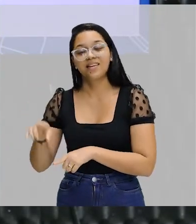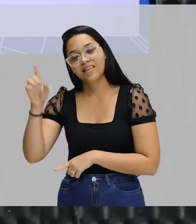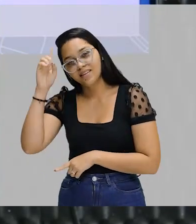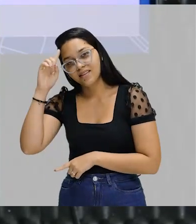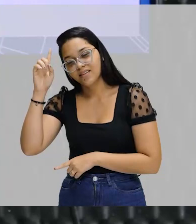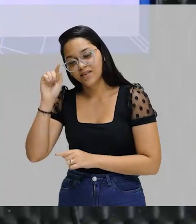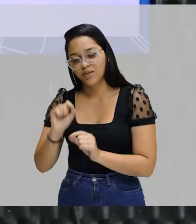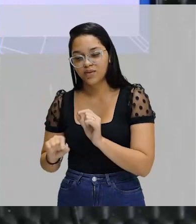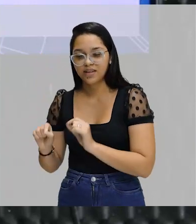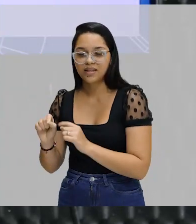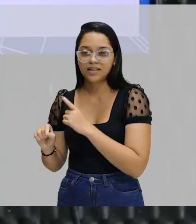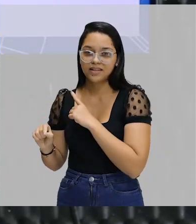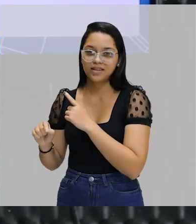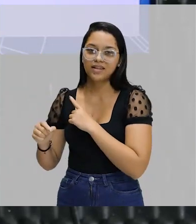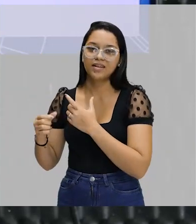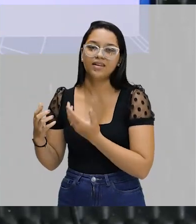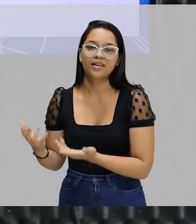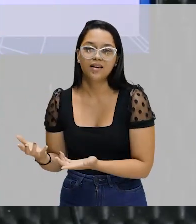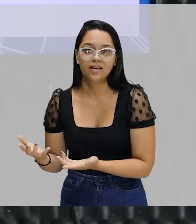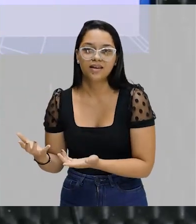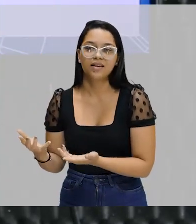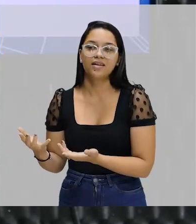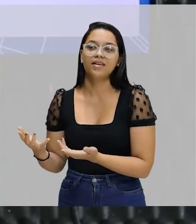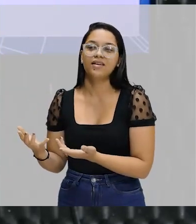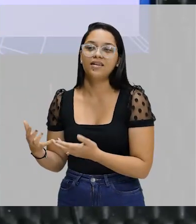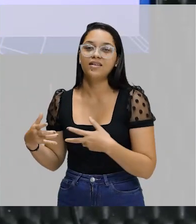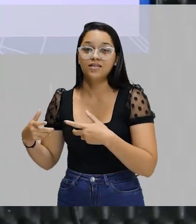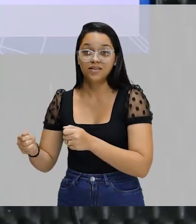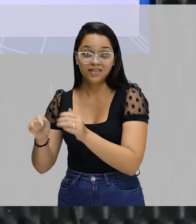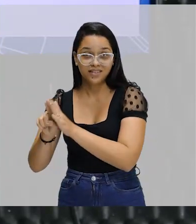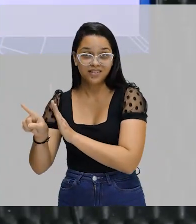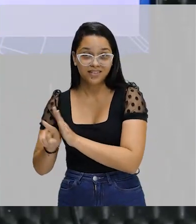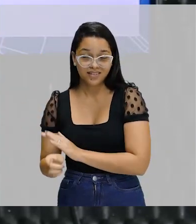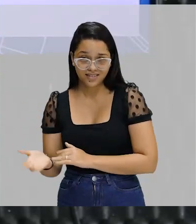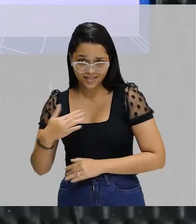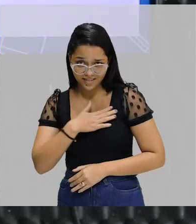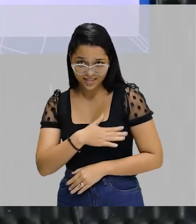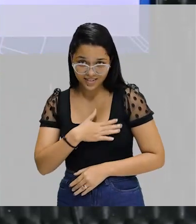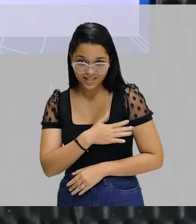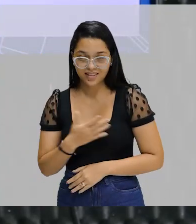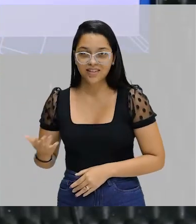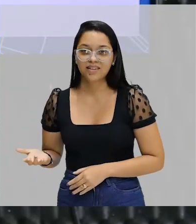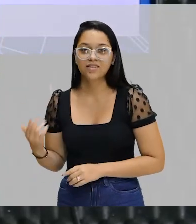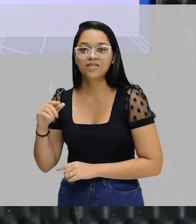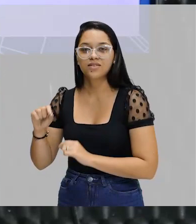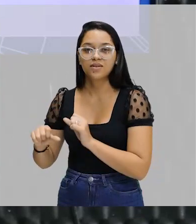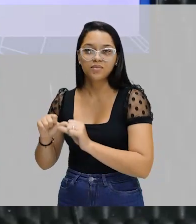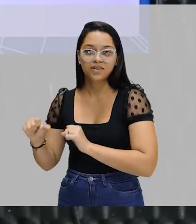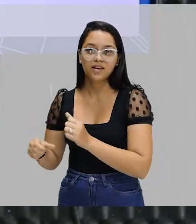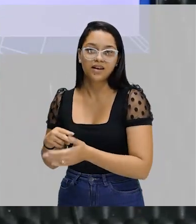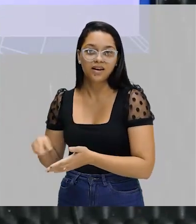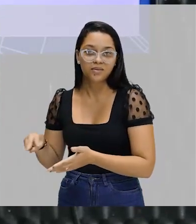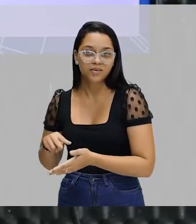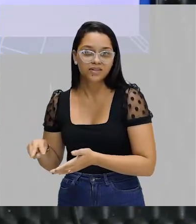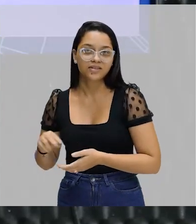Todas as, é, todas as questões, né? Vocês gostaram? Vou só mudar a música aqui.